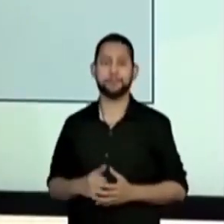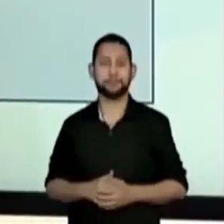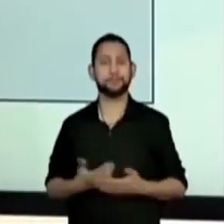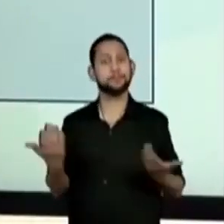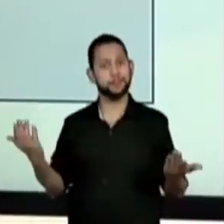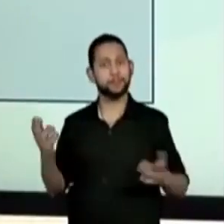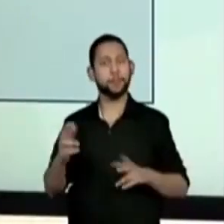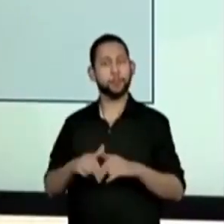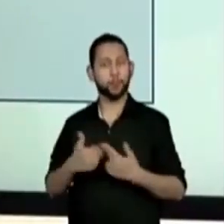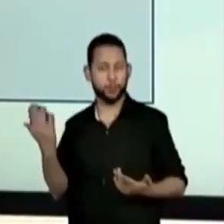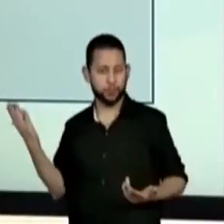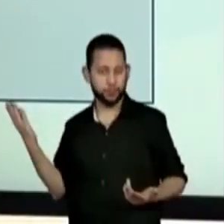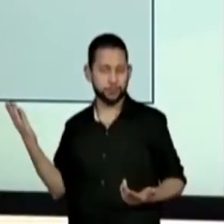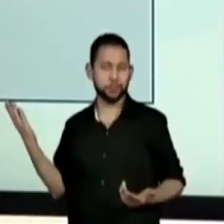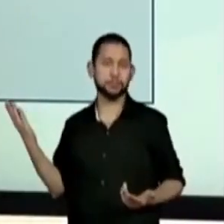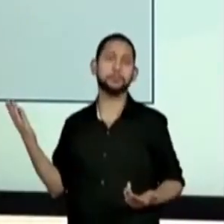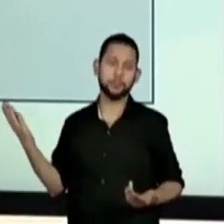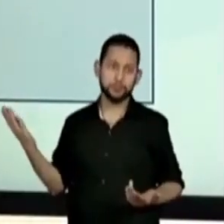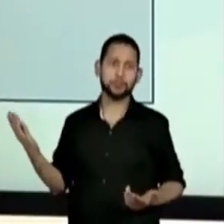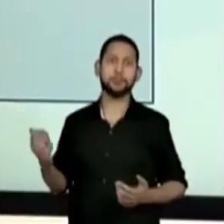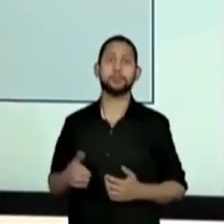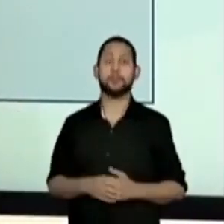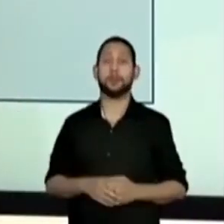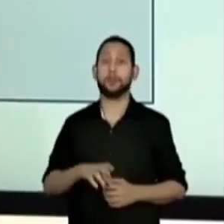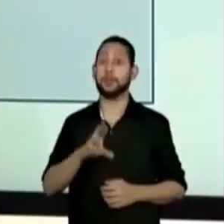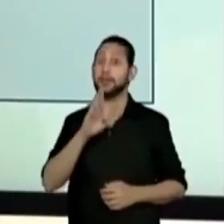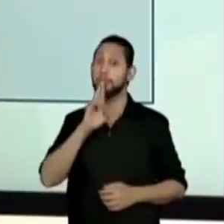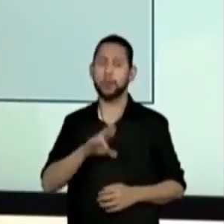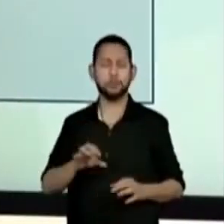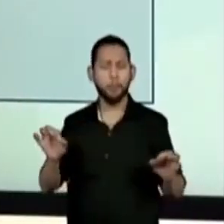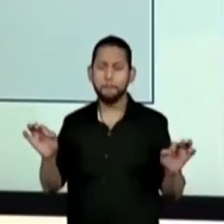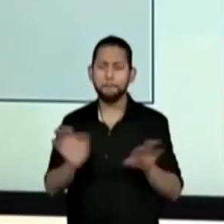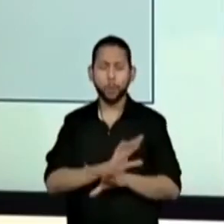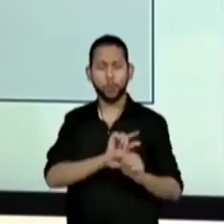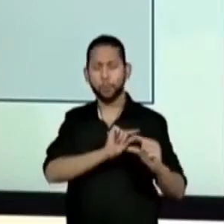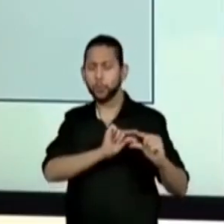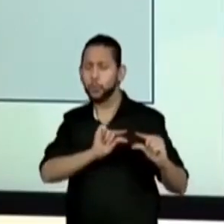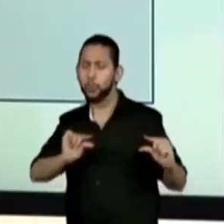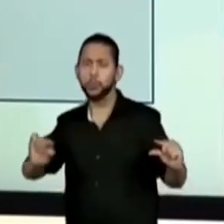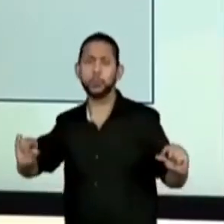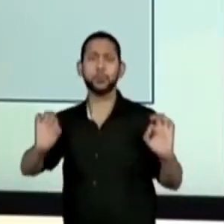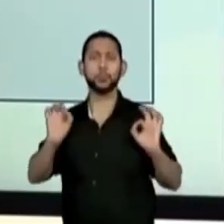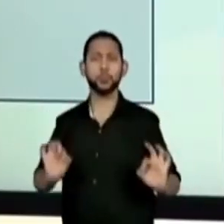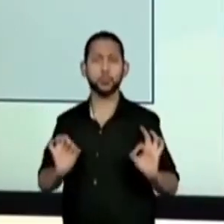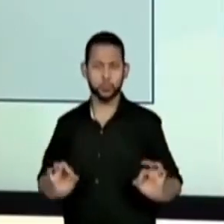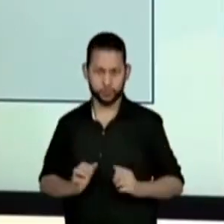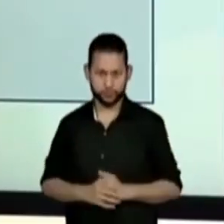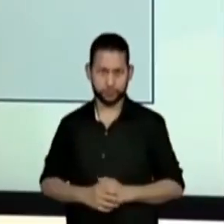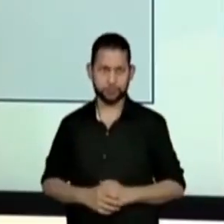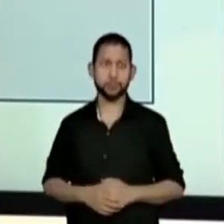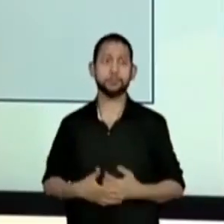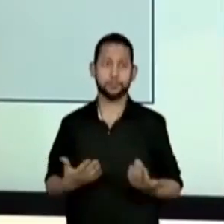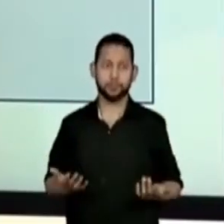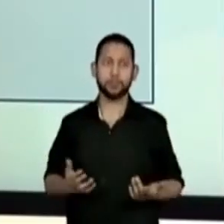Portanto, vamos lá. Respostas completas, né? Portanto,